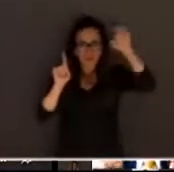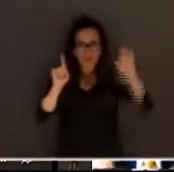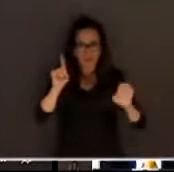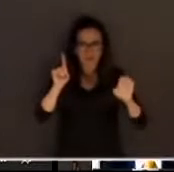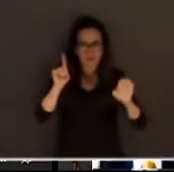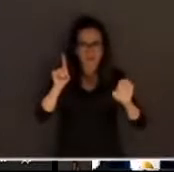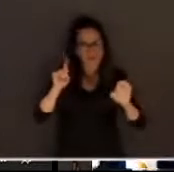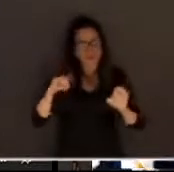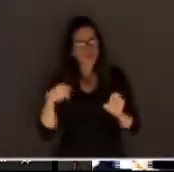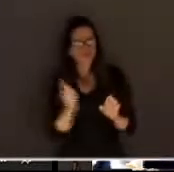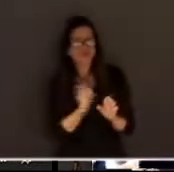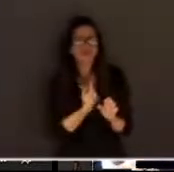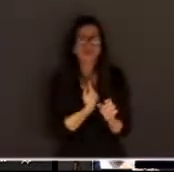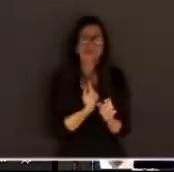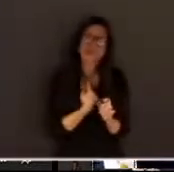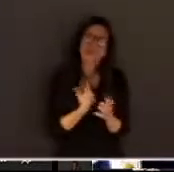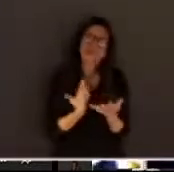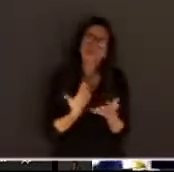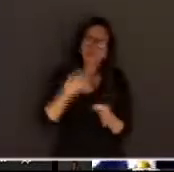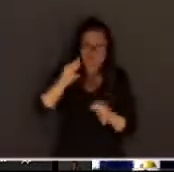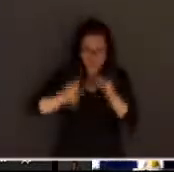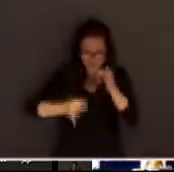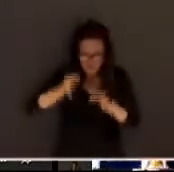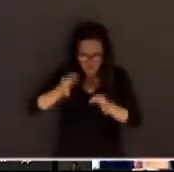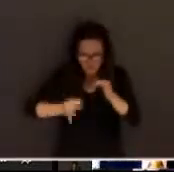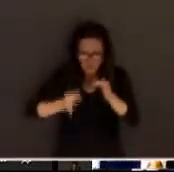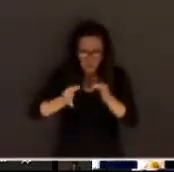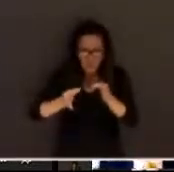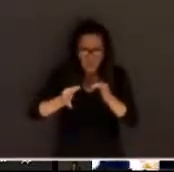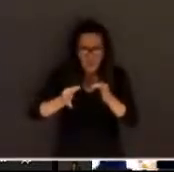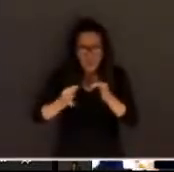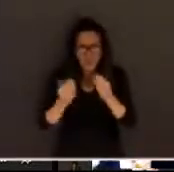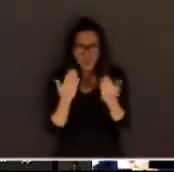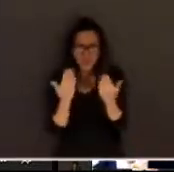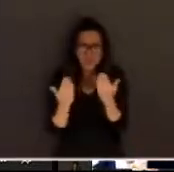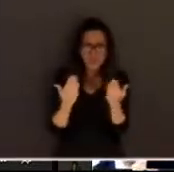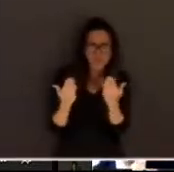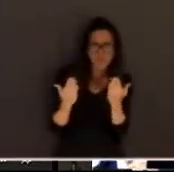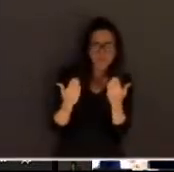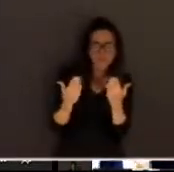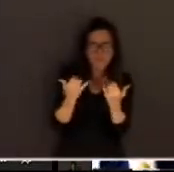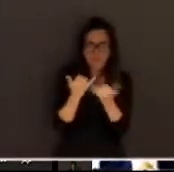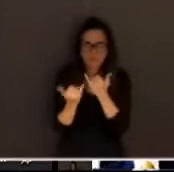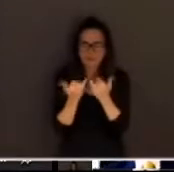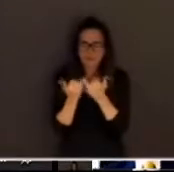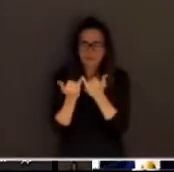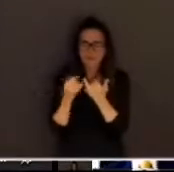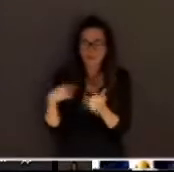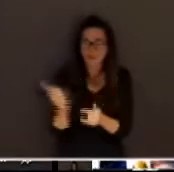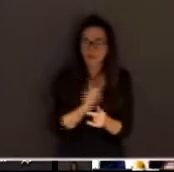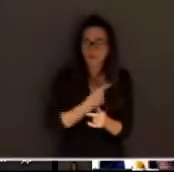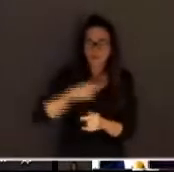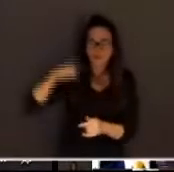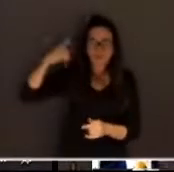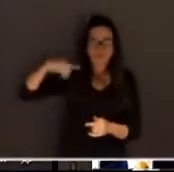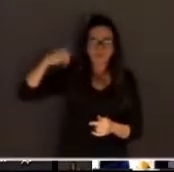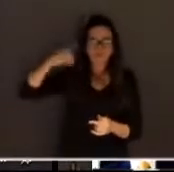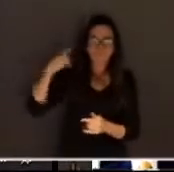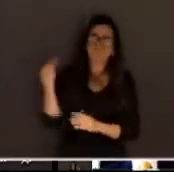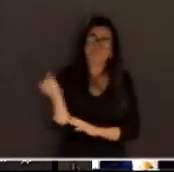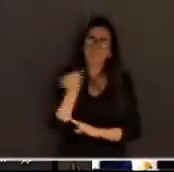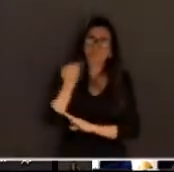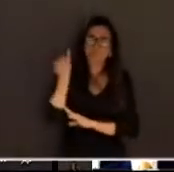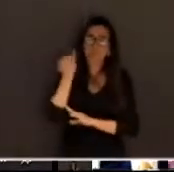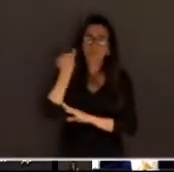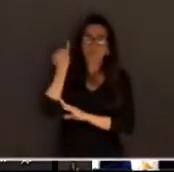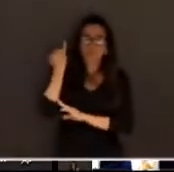que navegamos pelo oceano jurídico nós que somos operadores do direito é importante que nós não